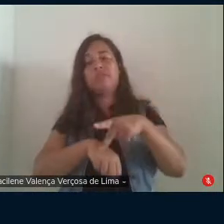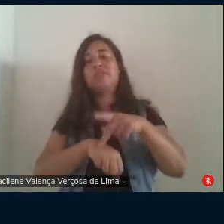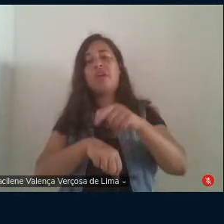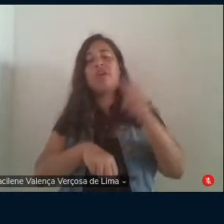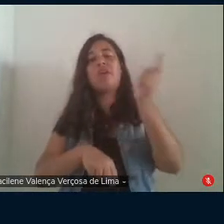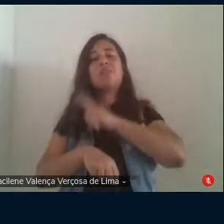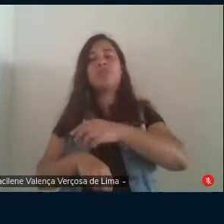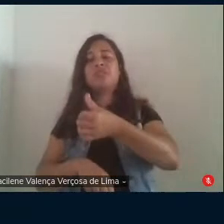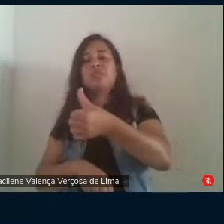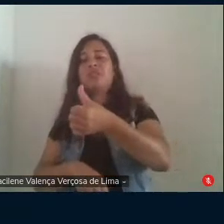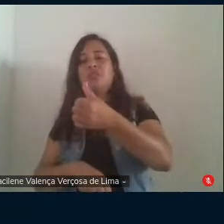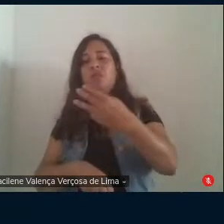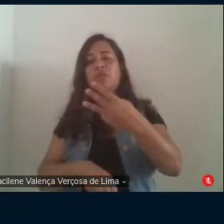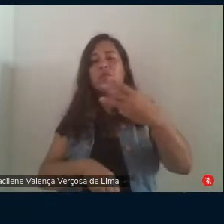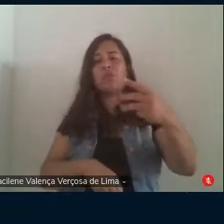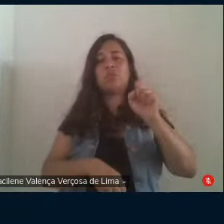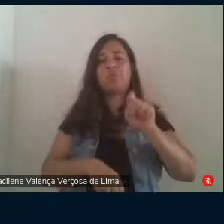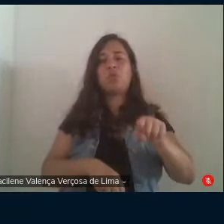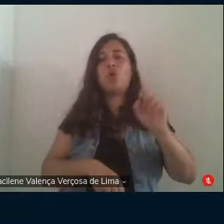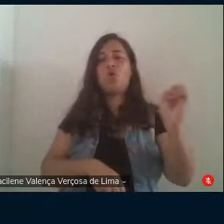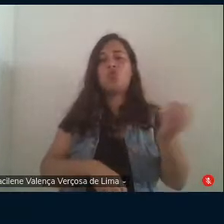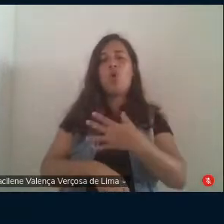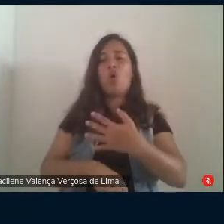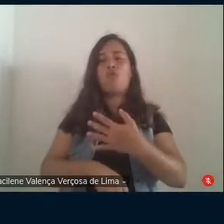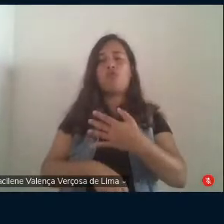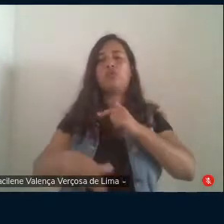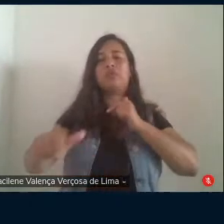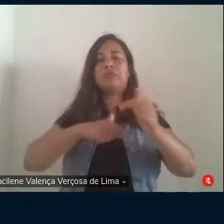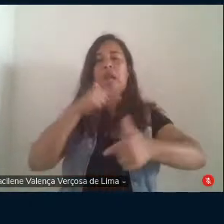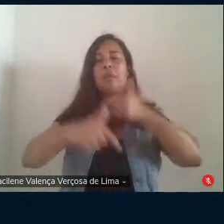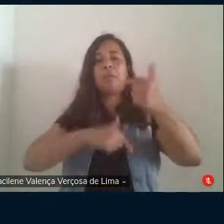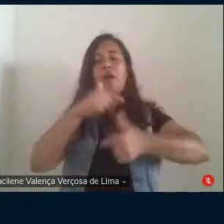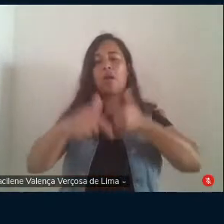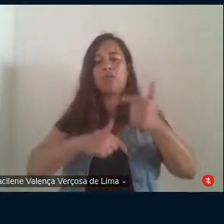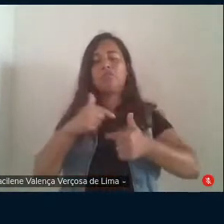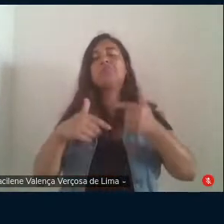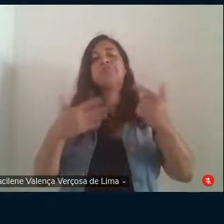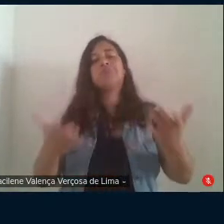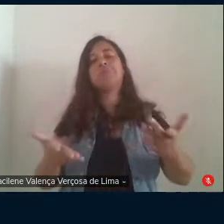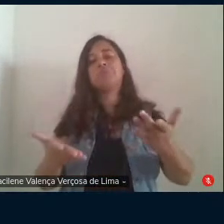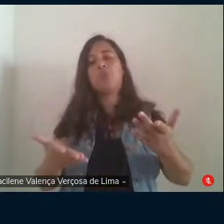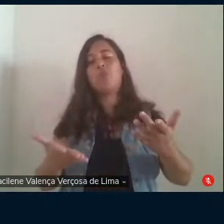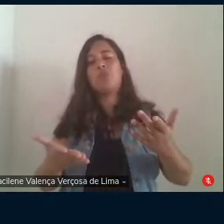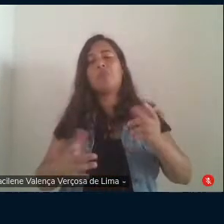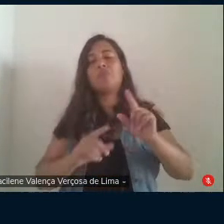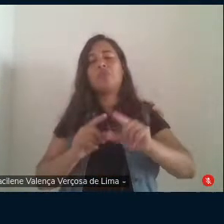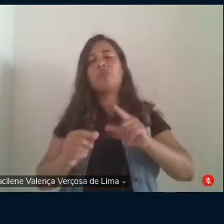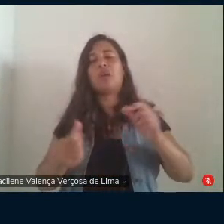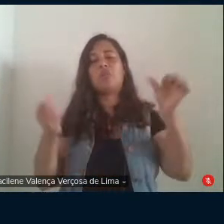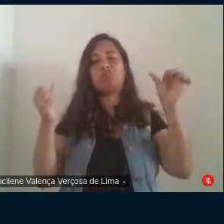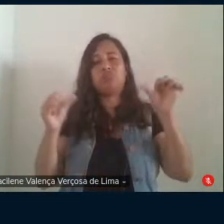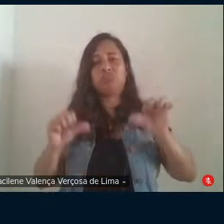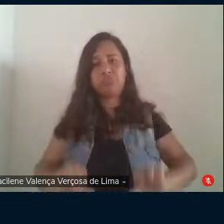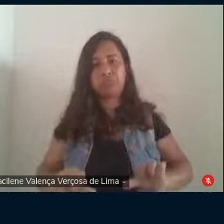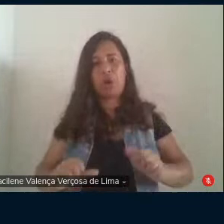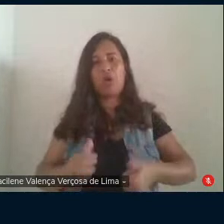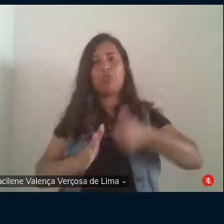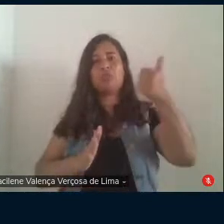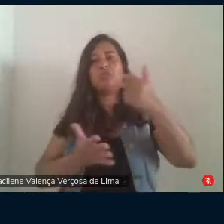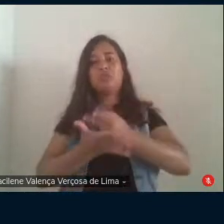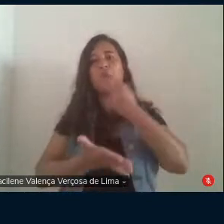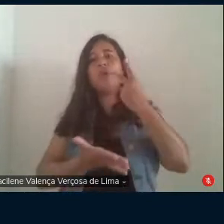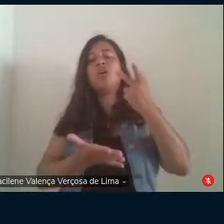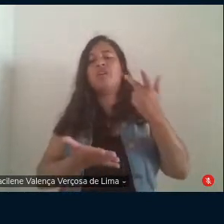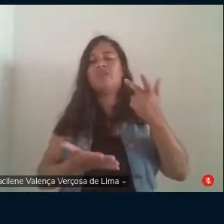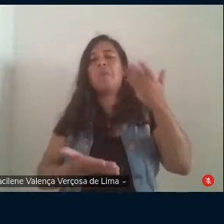644 mil novos empregos formais em 2019 o fato é que a fabricação da crise resultou em uma perda brutal